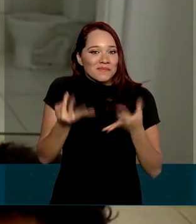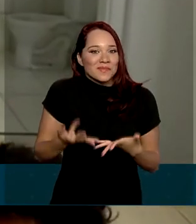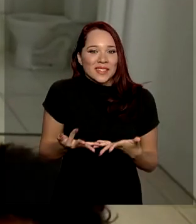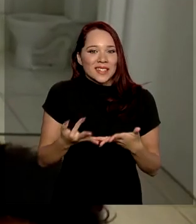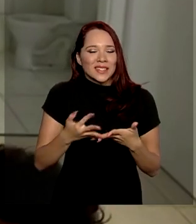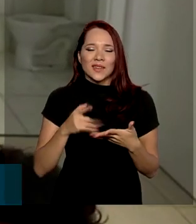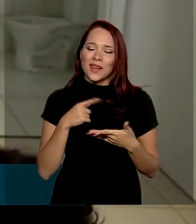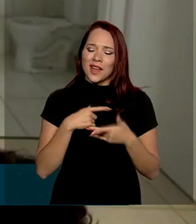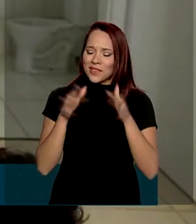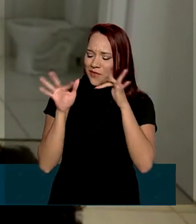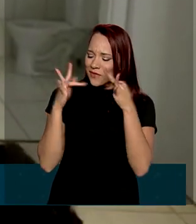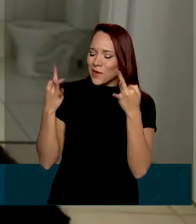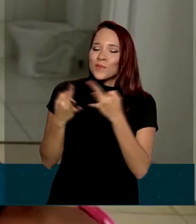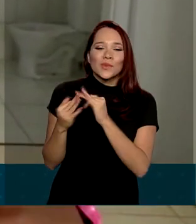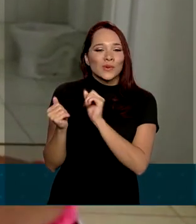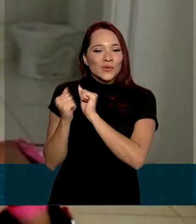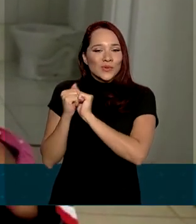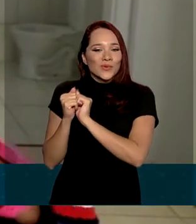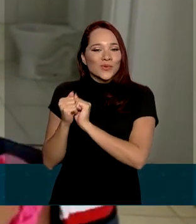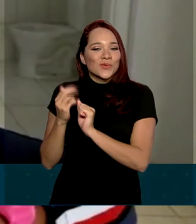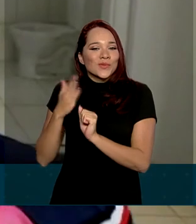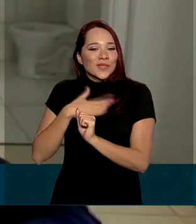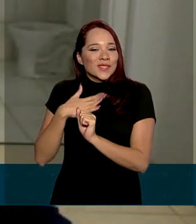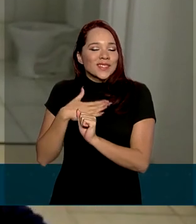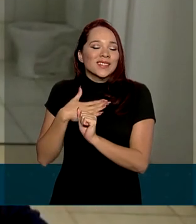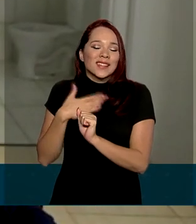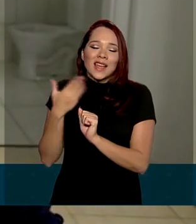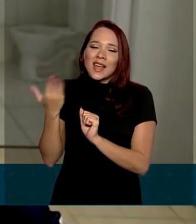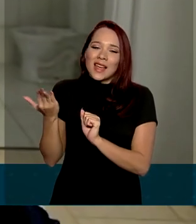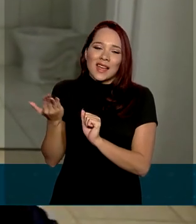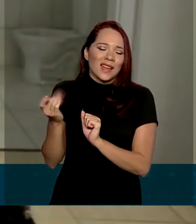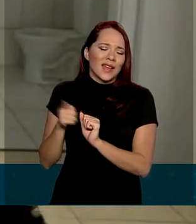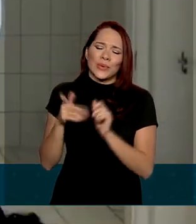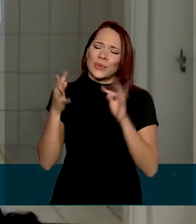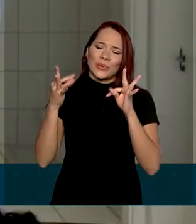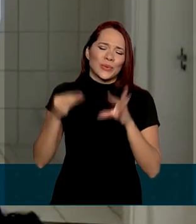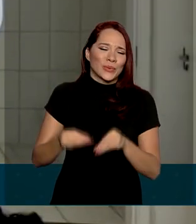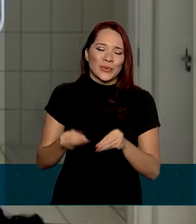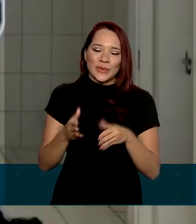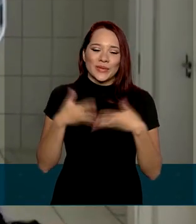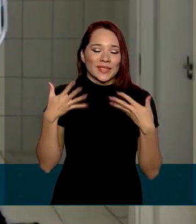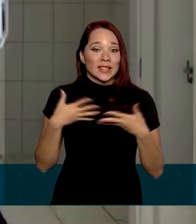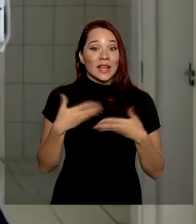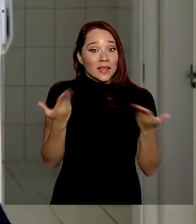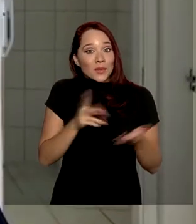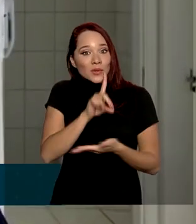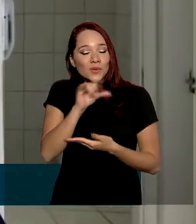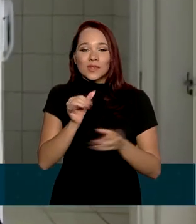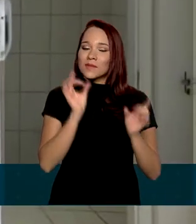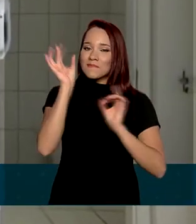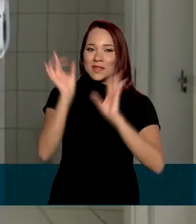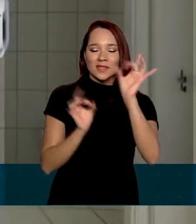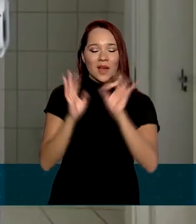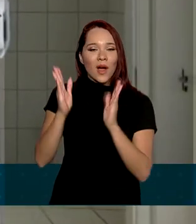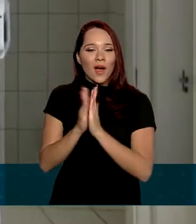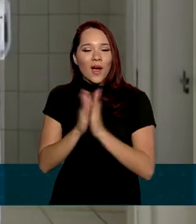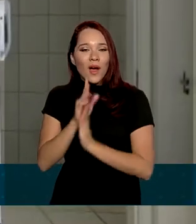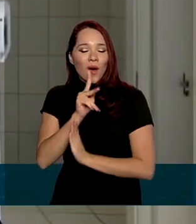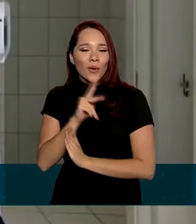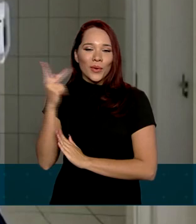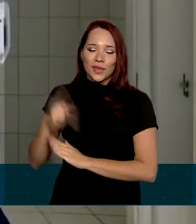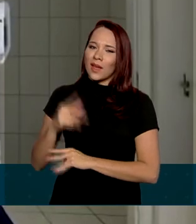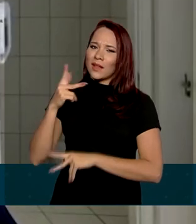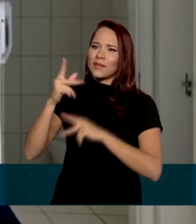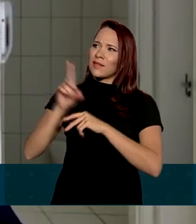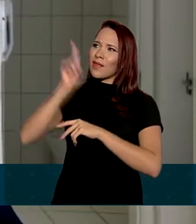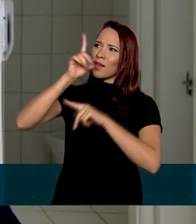Ter a minha família é parte de mim, né? Mas parte de mim é tudo. Ainda mais que a gente conheceu a aniversária dela, presente